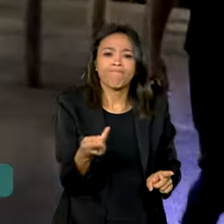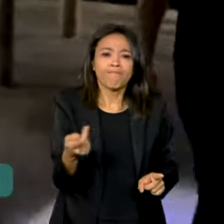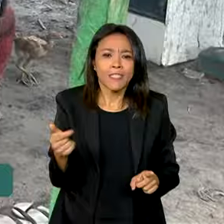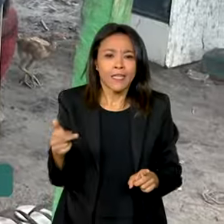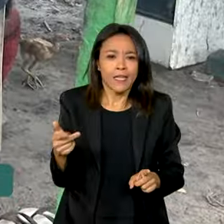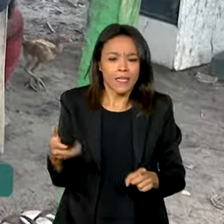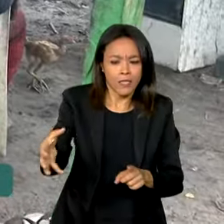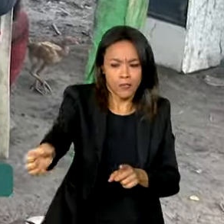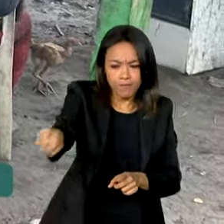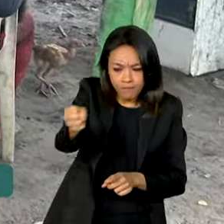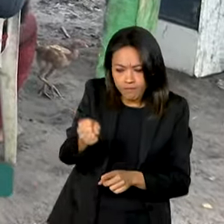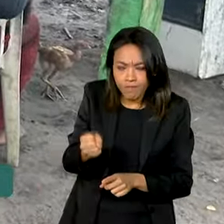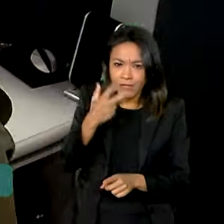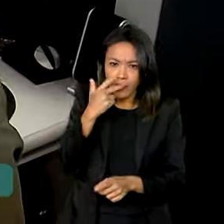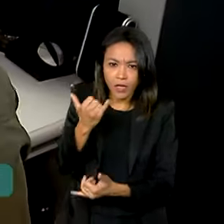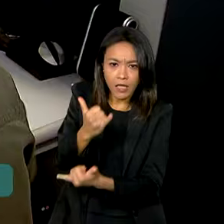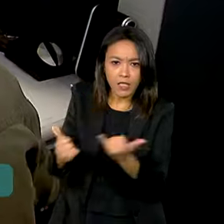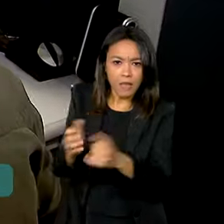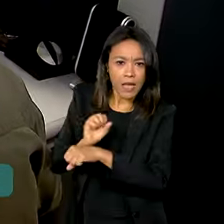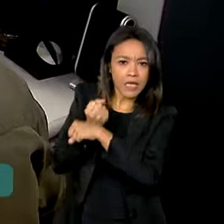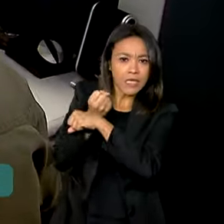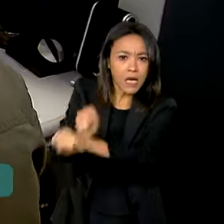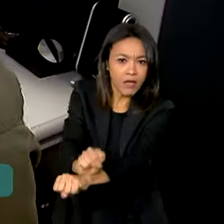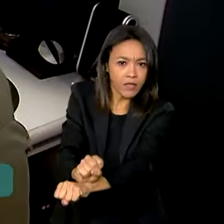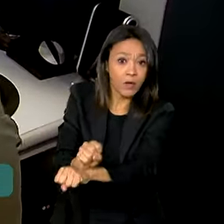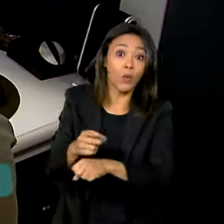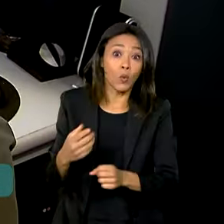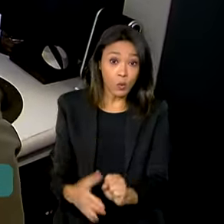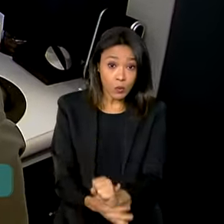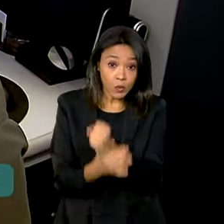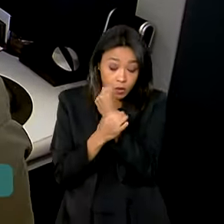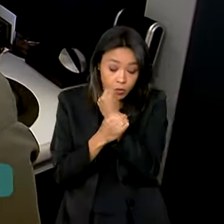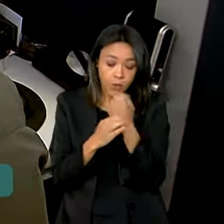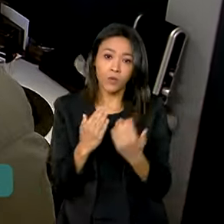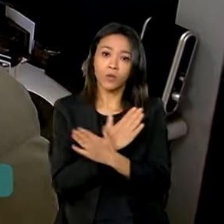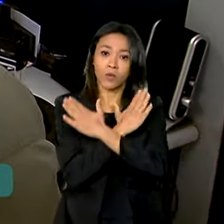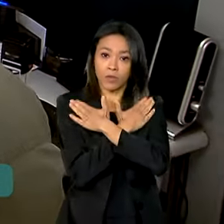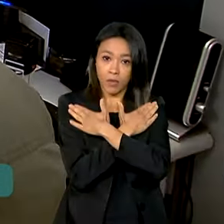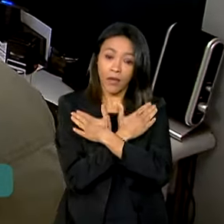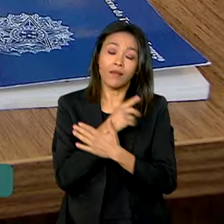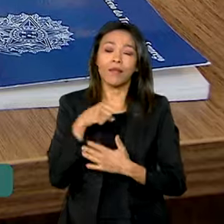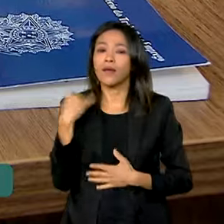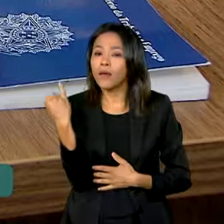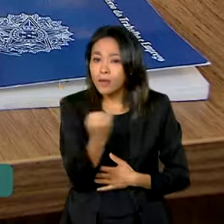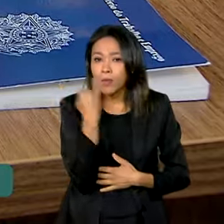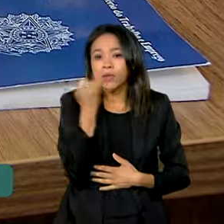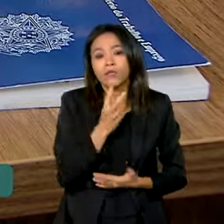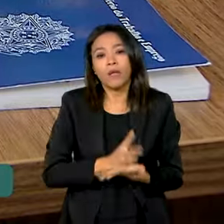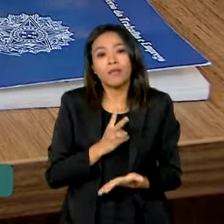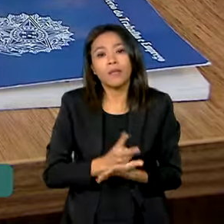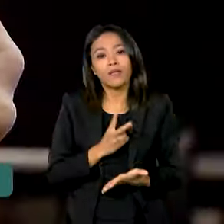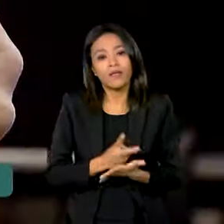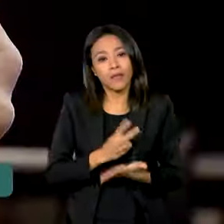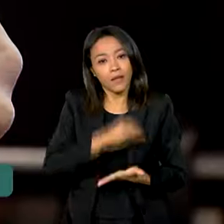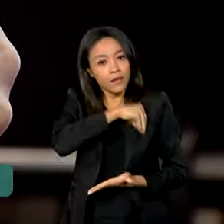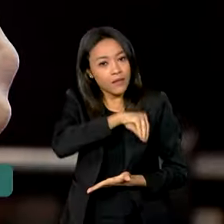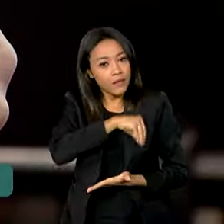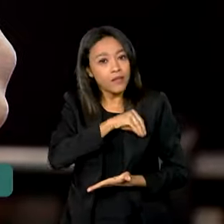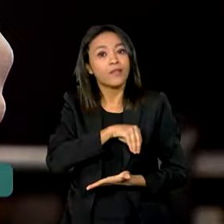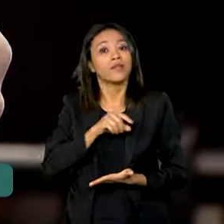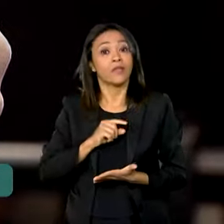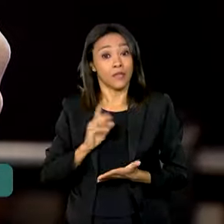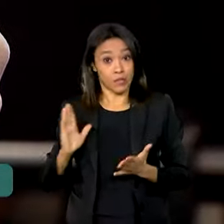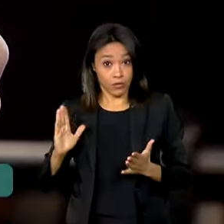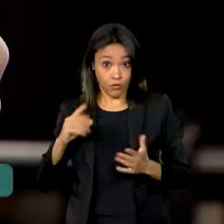análogas à escravidão. O seguro é essencial para garantir a proteção financeira do trabalhador durante